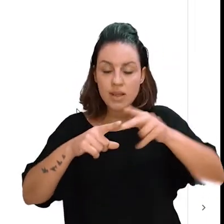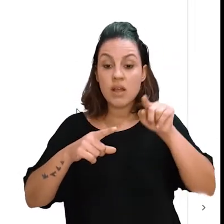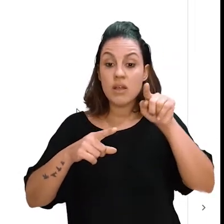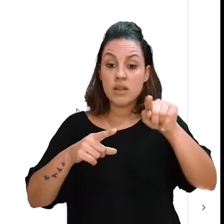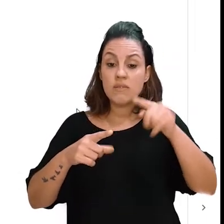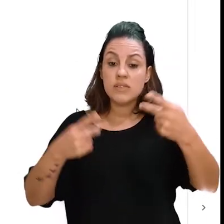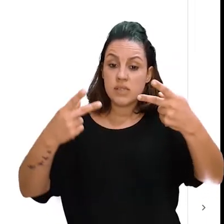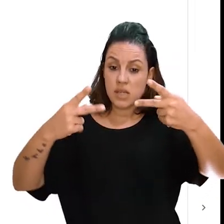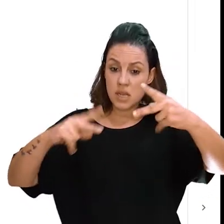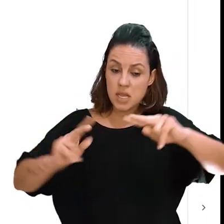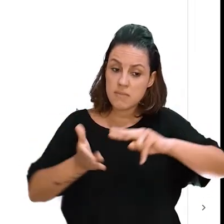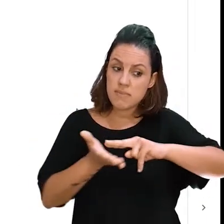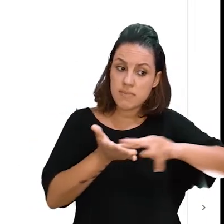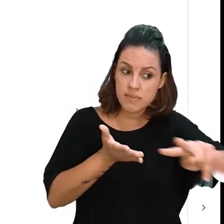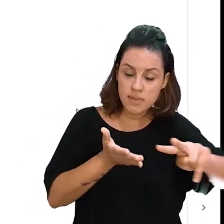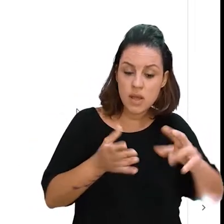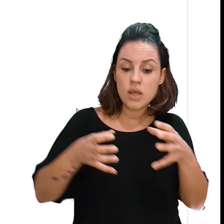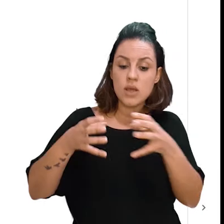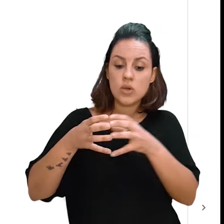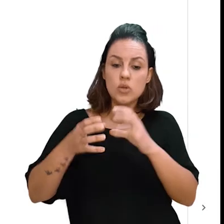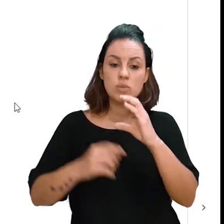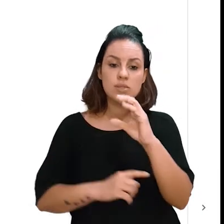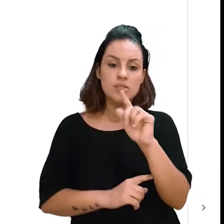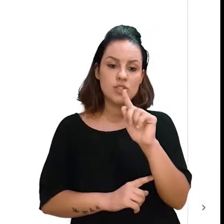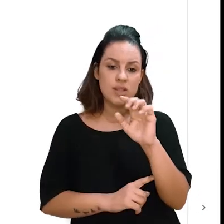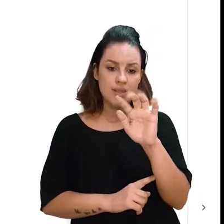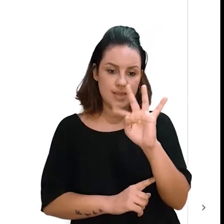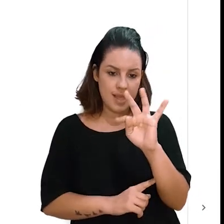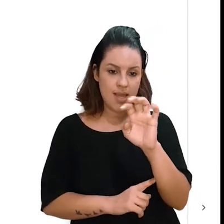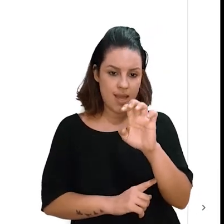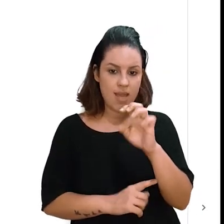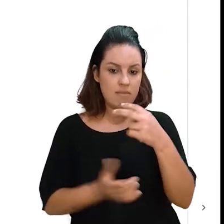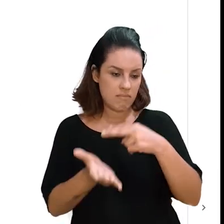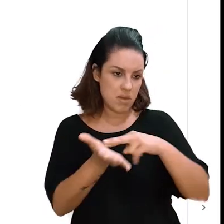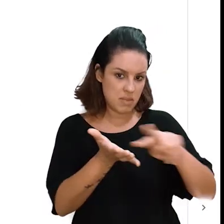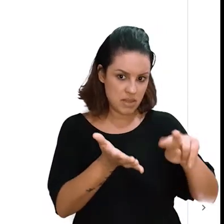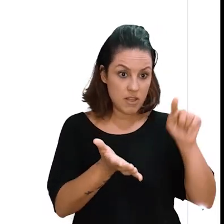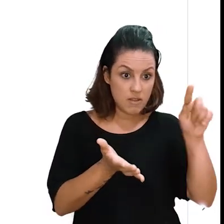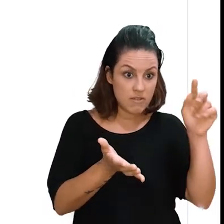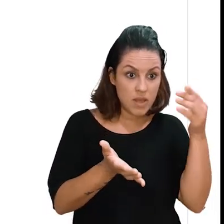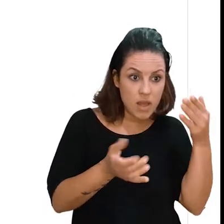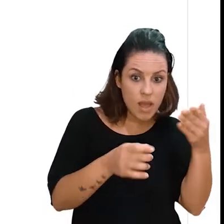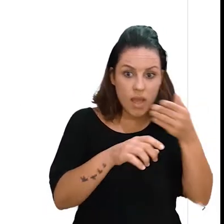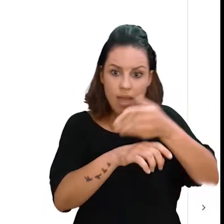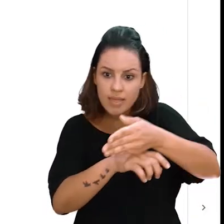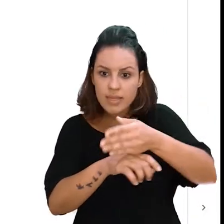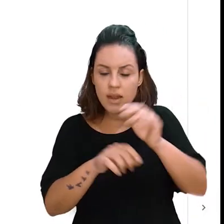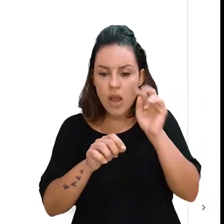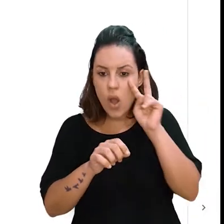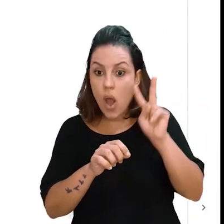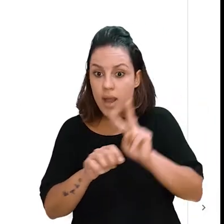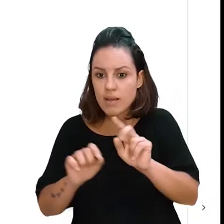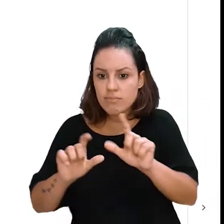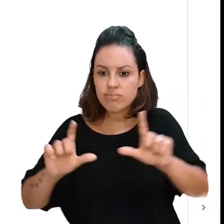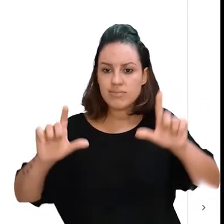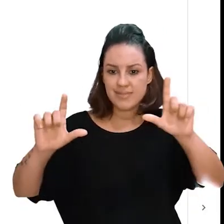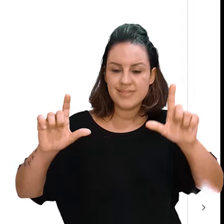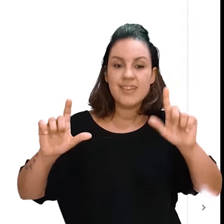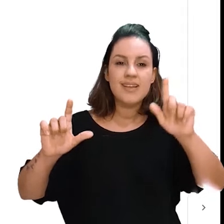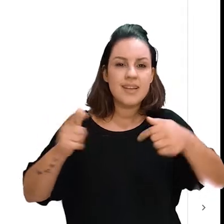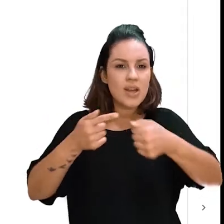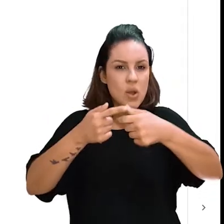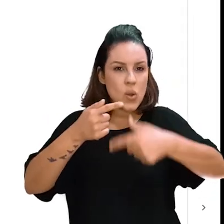com o padrão visual que foi criado pela CGTE e aí vai ter uma visão como essa aqui. Esse aqui é o Google Drive,